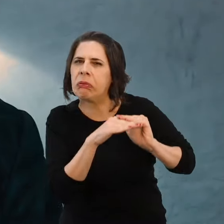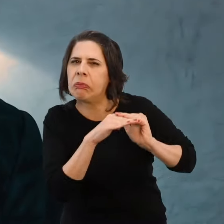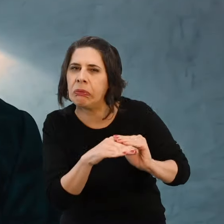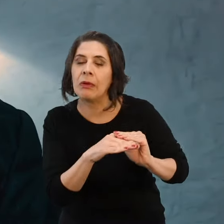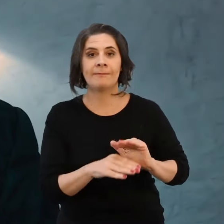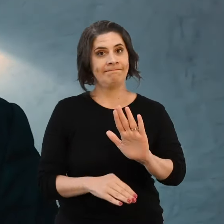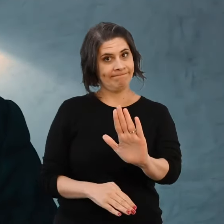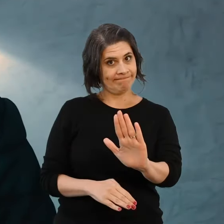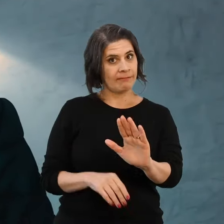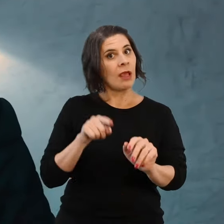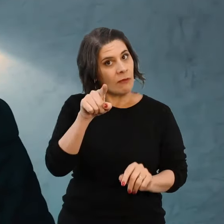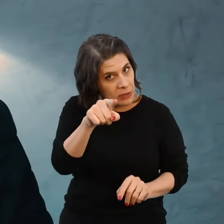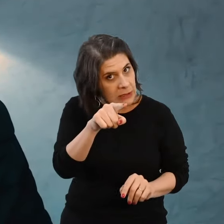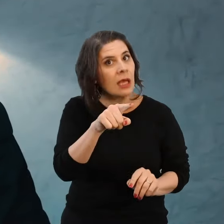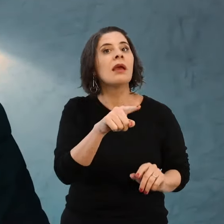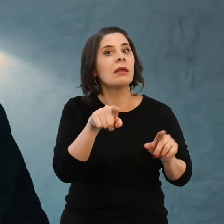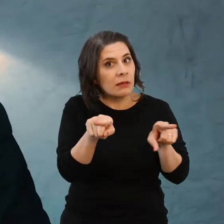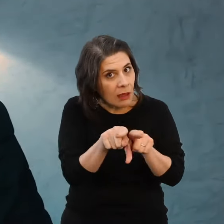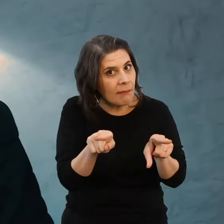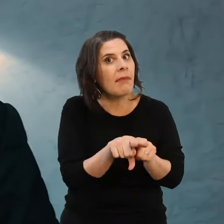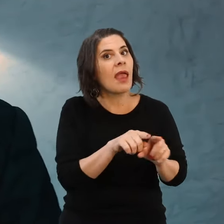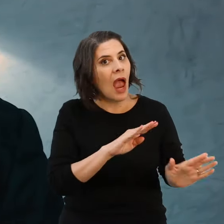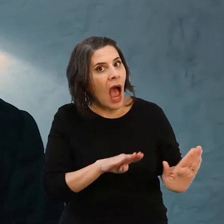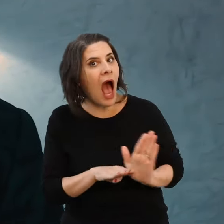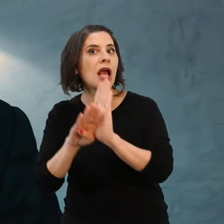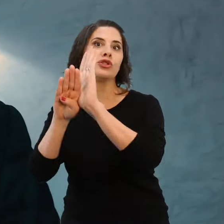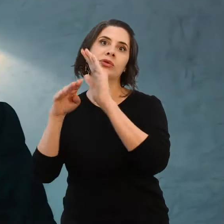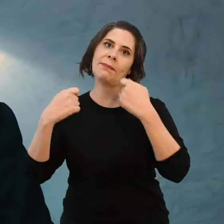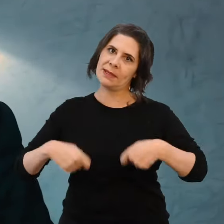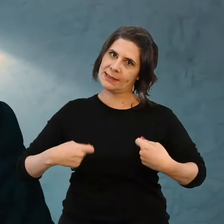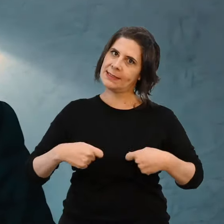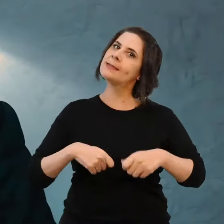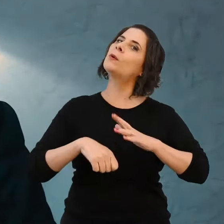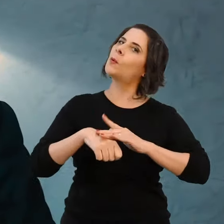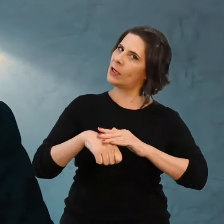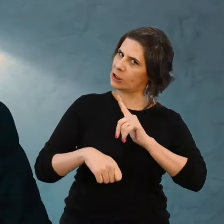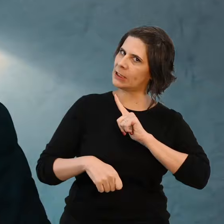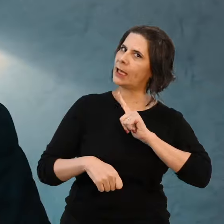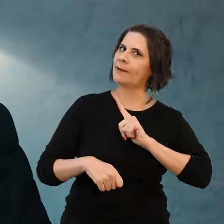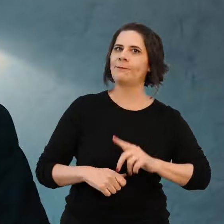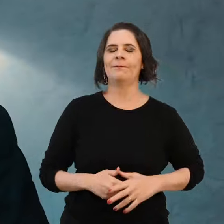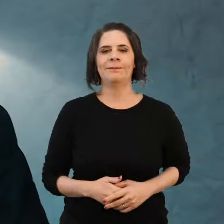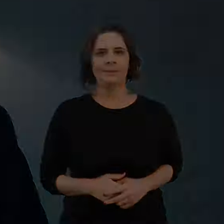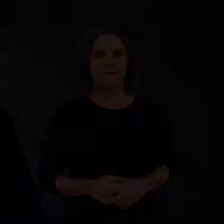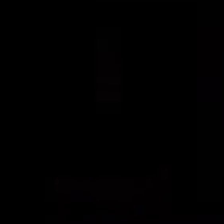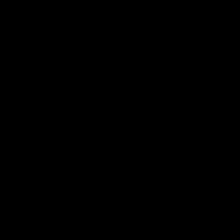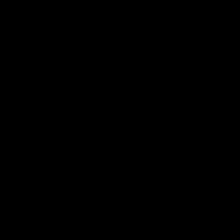pejorativas, sugiro que você procure ajuda. Você também está doente.